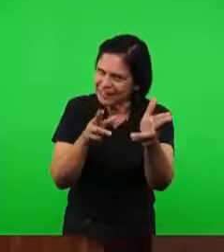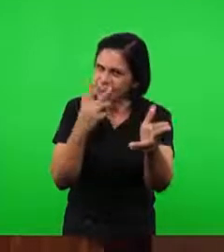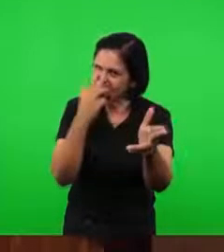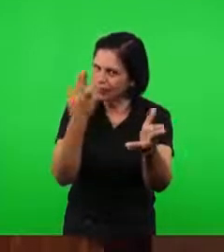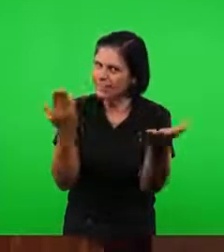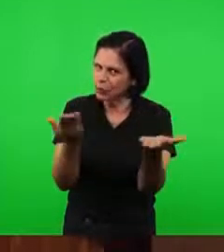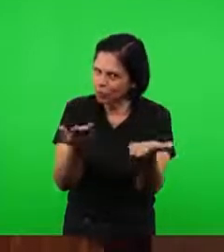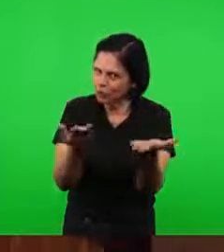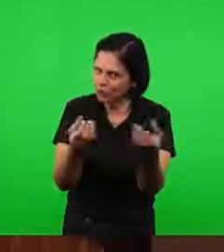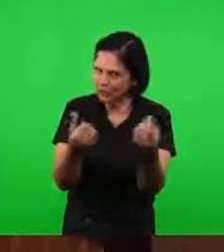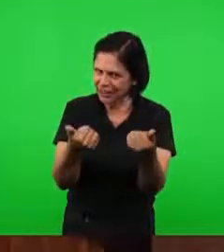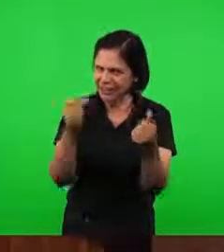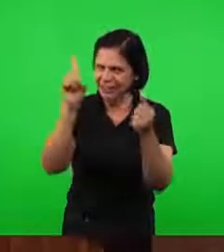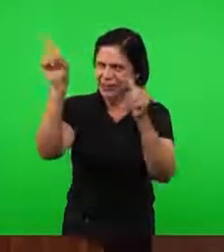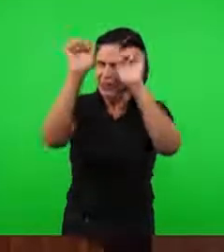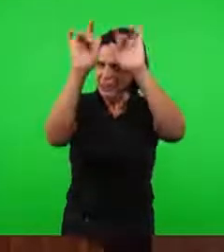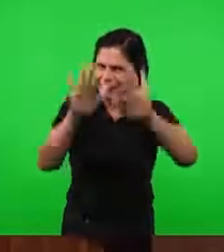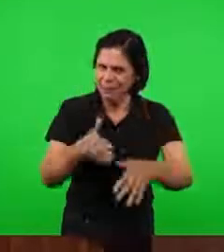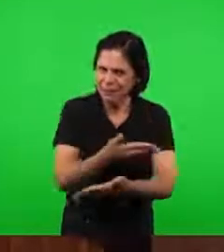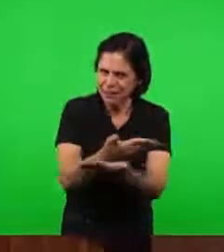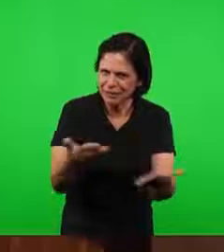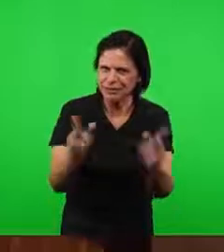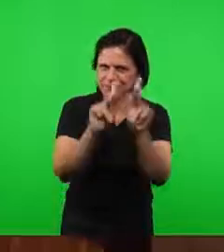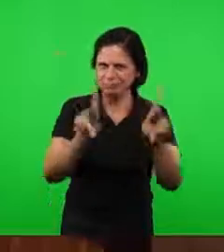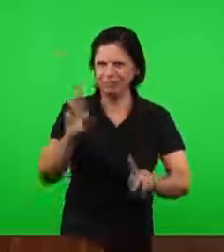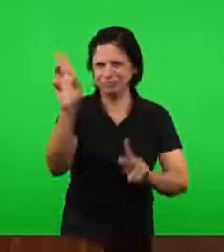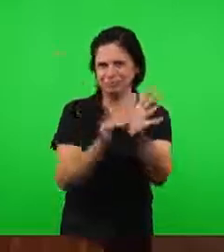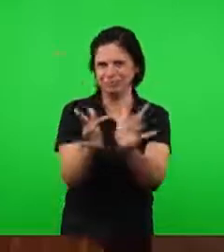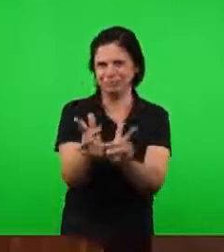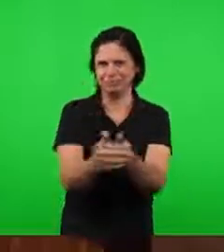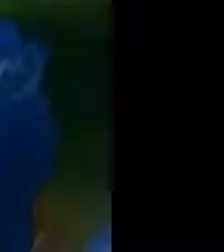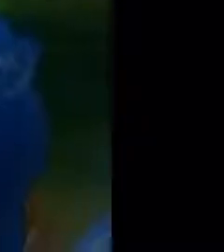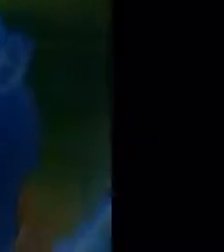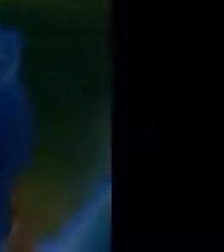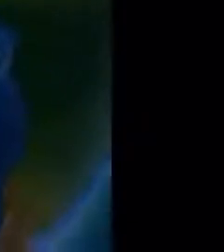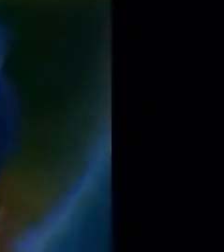à de hoje. E Deus abençoe a todos. A paz do Senhor Jesus.